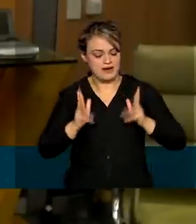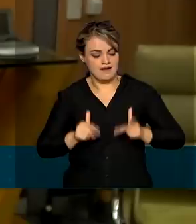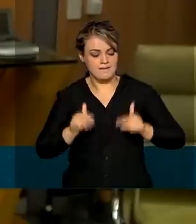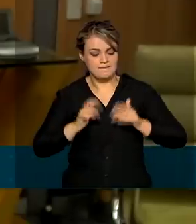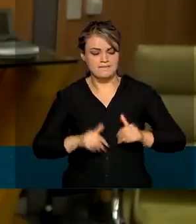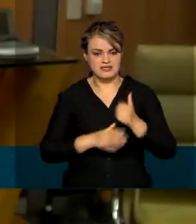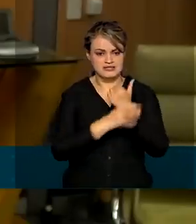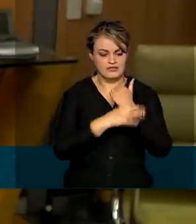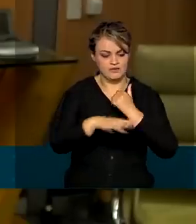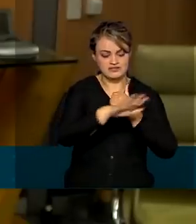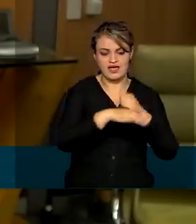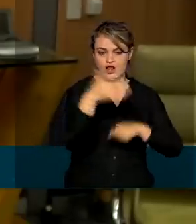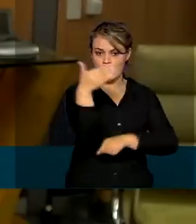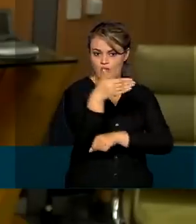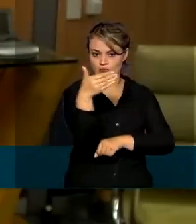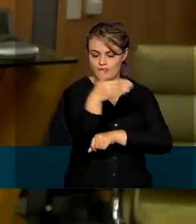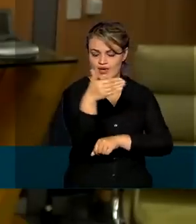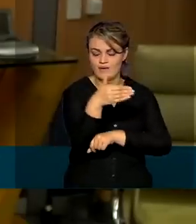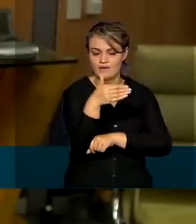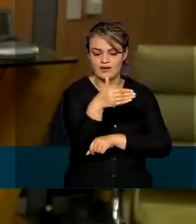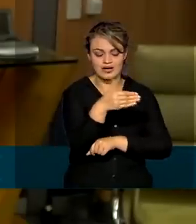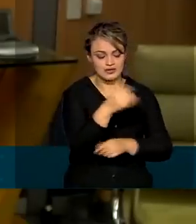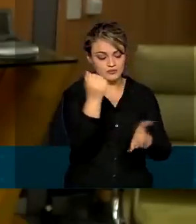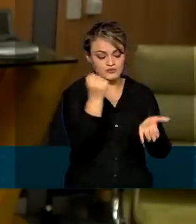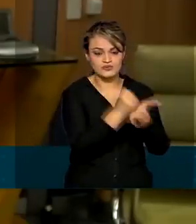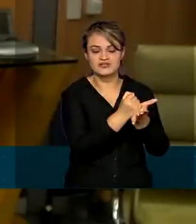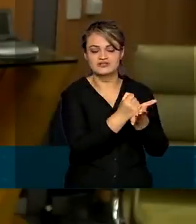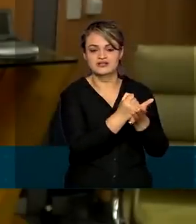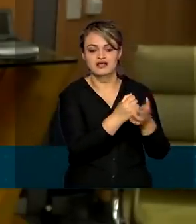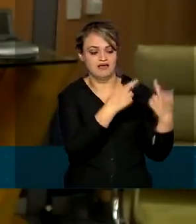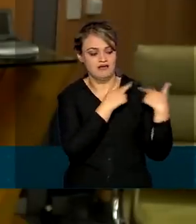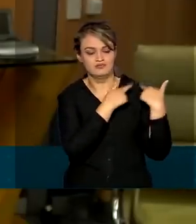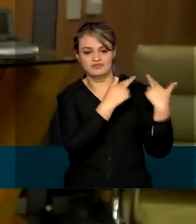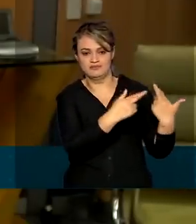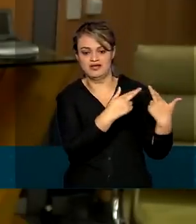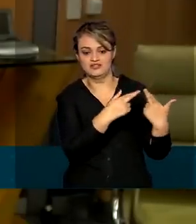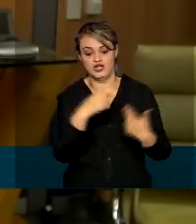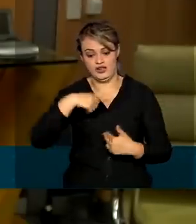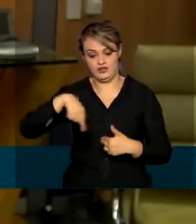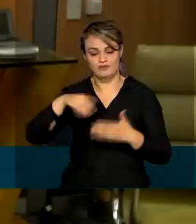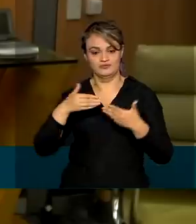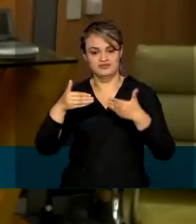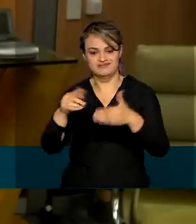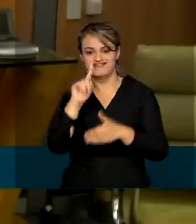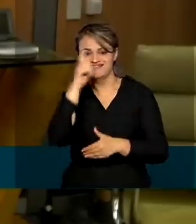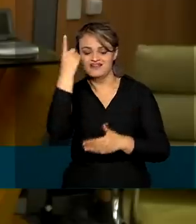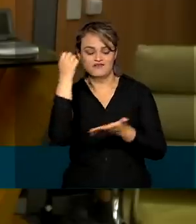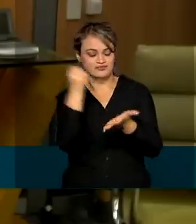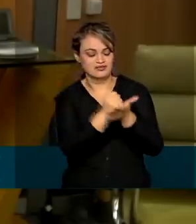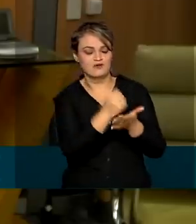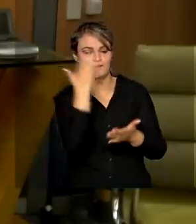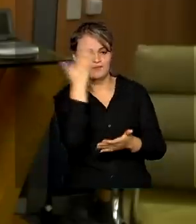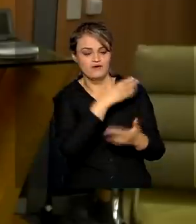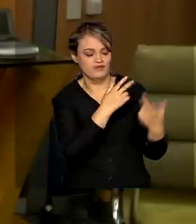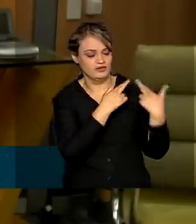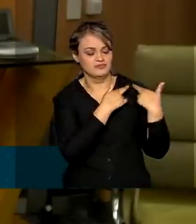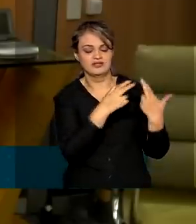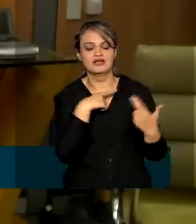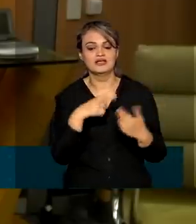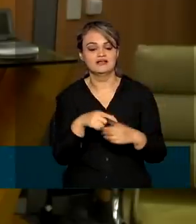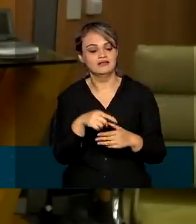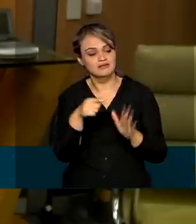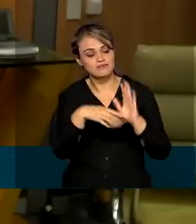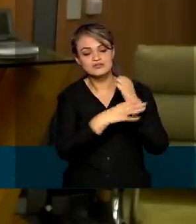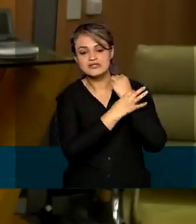em Meio de Hospedagem, aborda o selo Turismo Responsável, criado pelo nosso Ministério e que estabelece protocolos de segurança